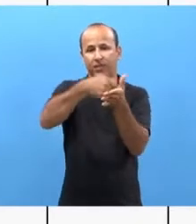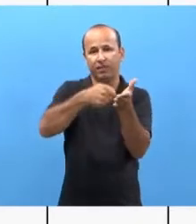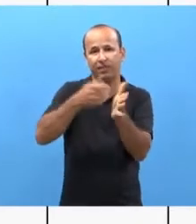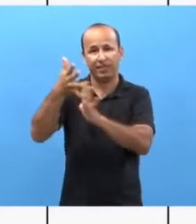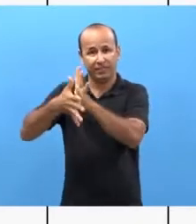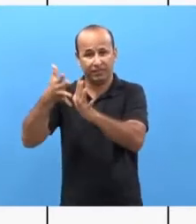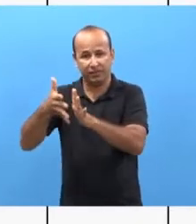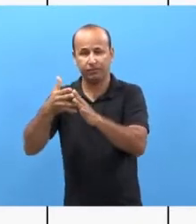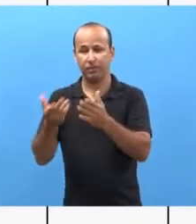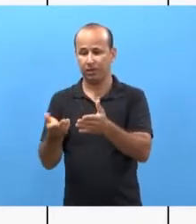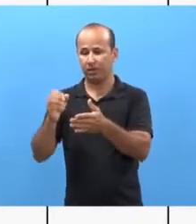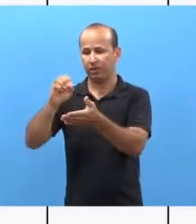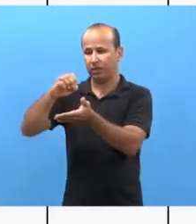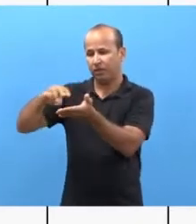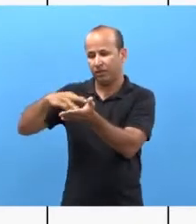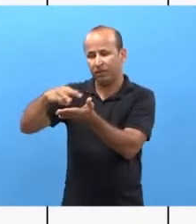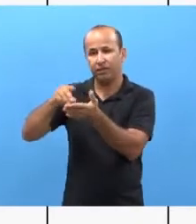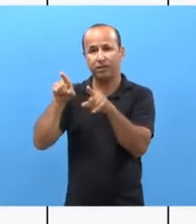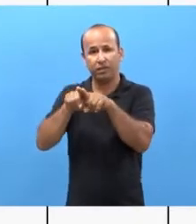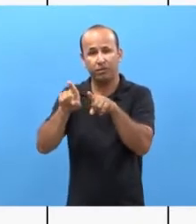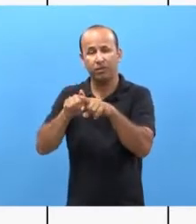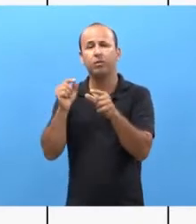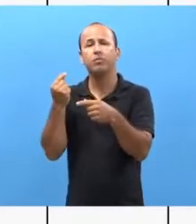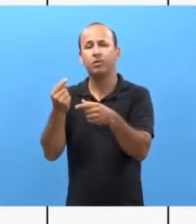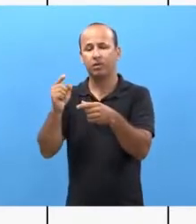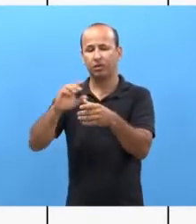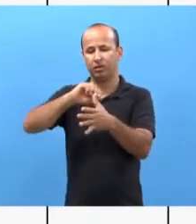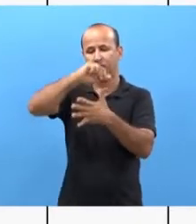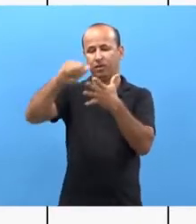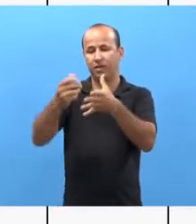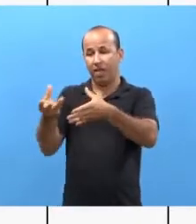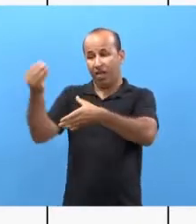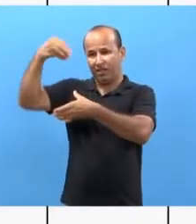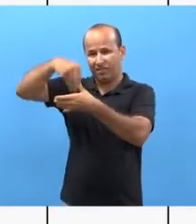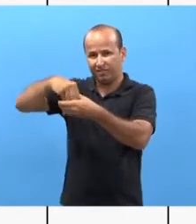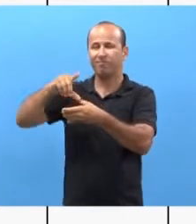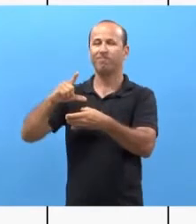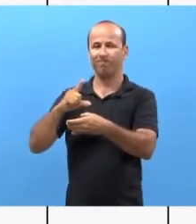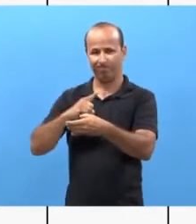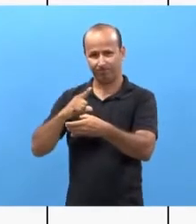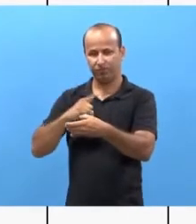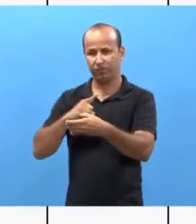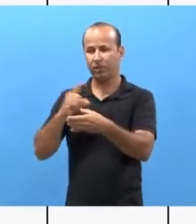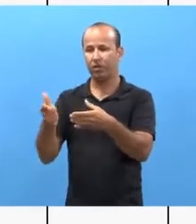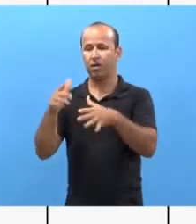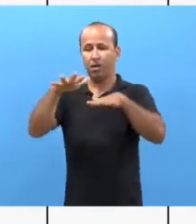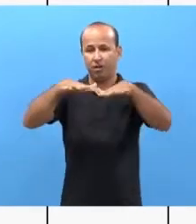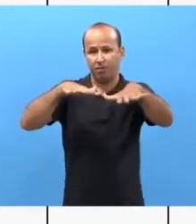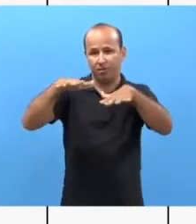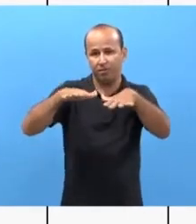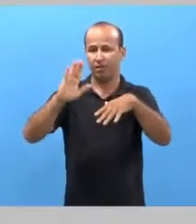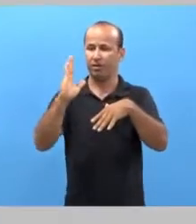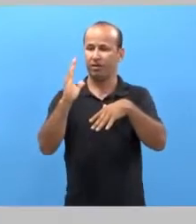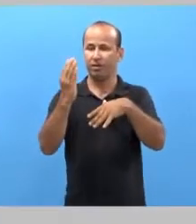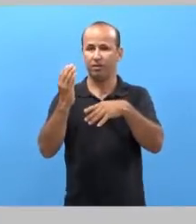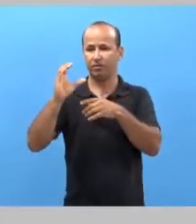Brasil para escrever a língua de sinais. Esse sistema foi utilizado também porque ele contempla todos os parâmetros da língua de sinais, desde o movimento das